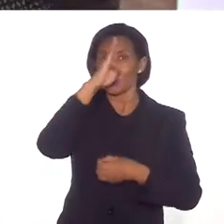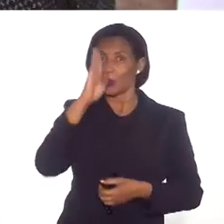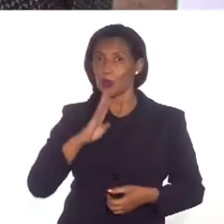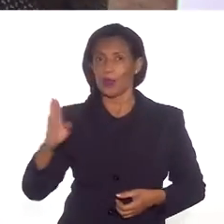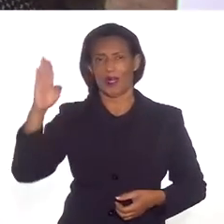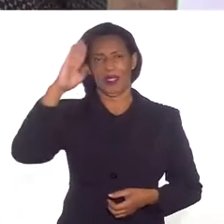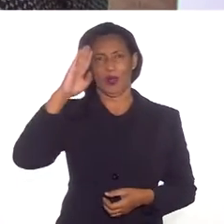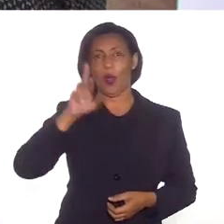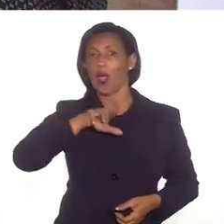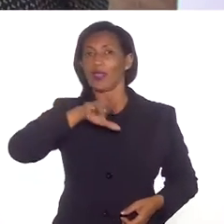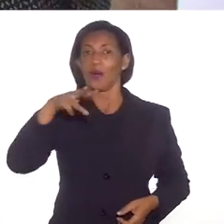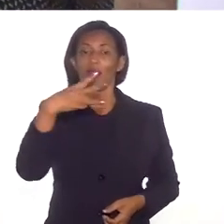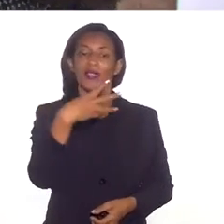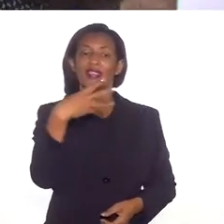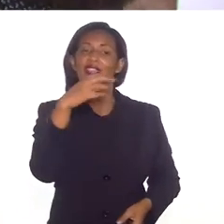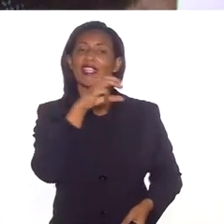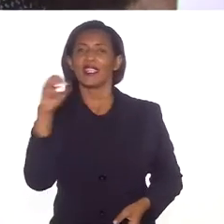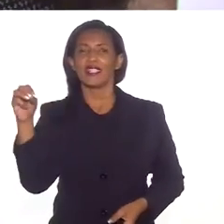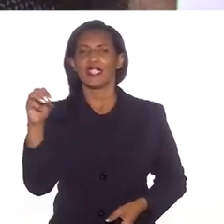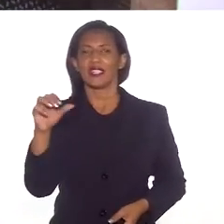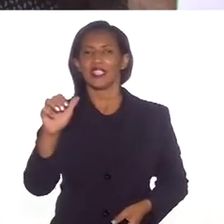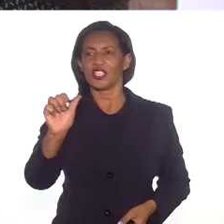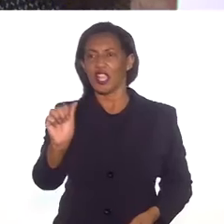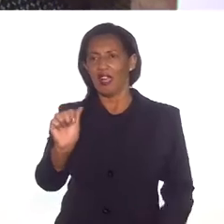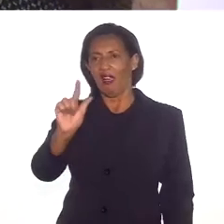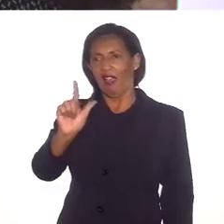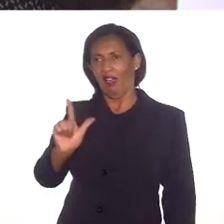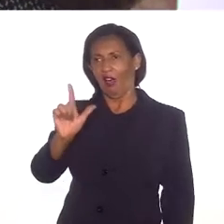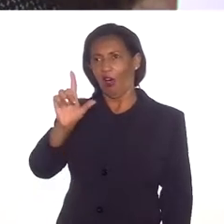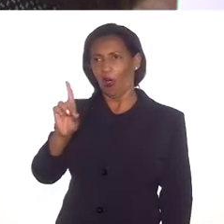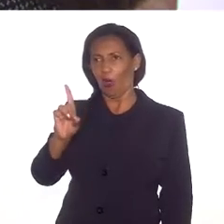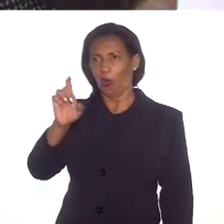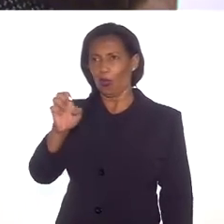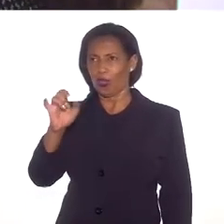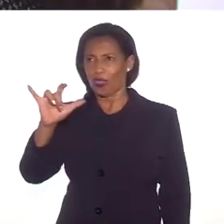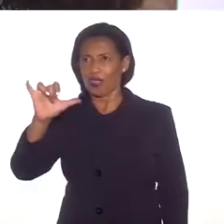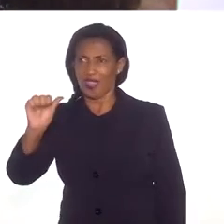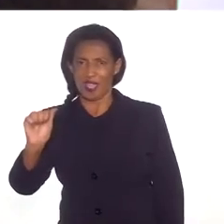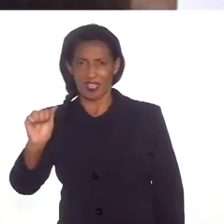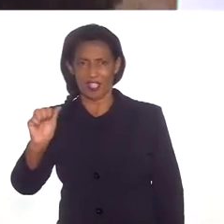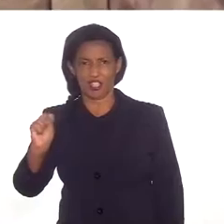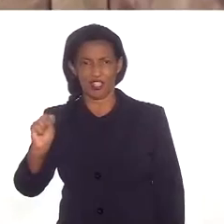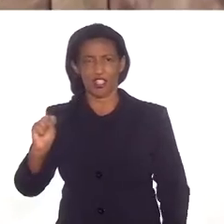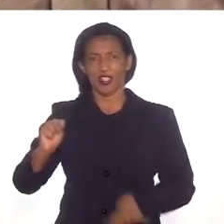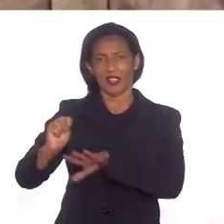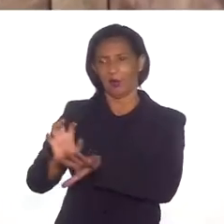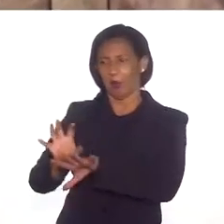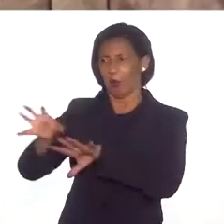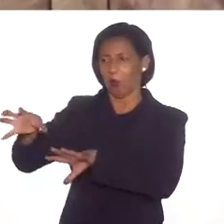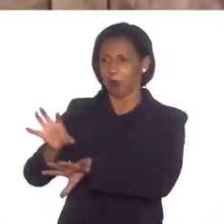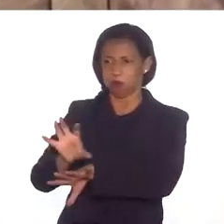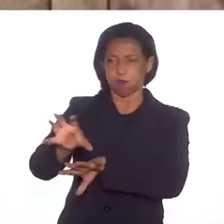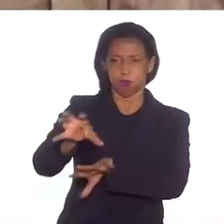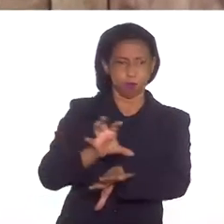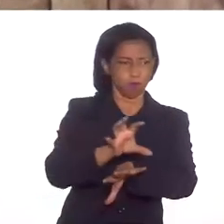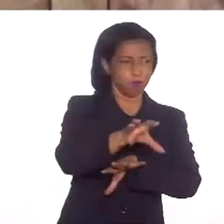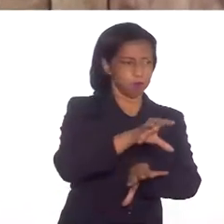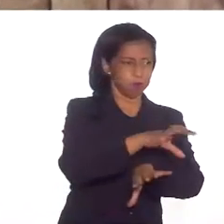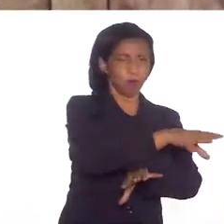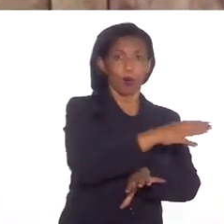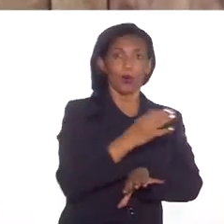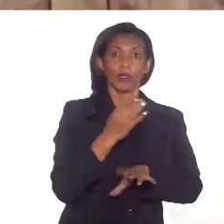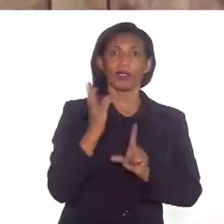300 aldeias, porque existem mais de duas, três, quatro aldeias de cada povo.